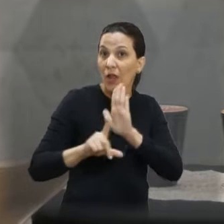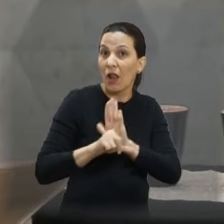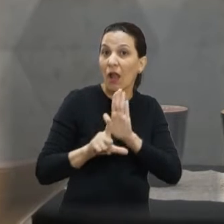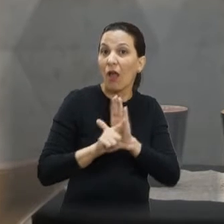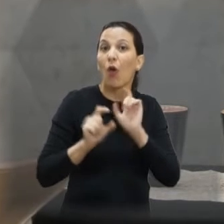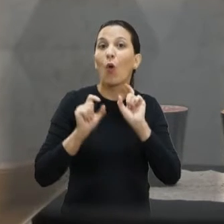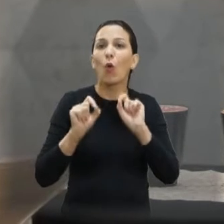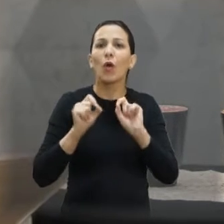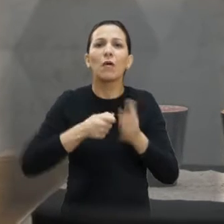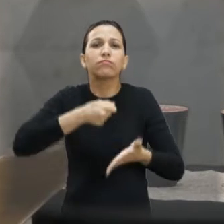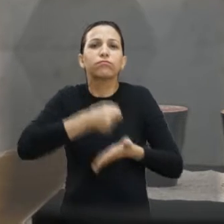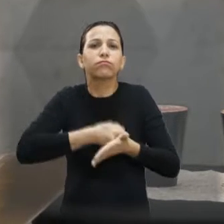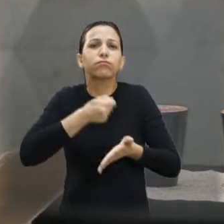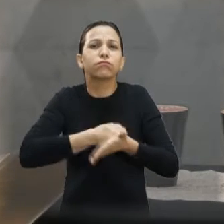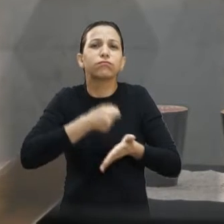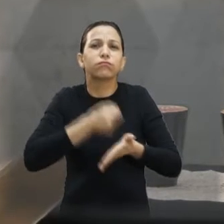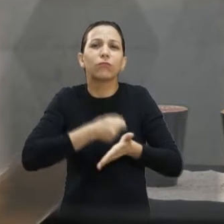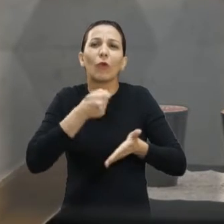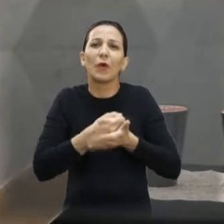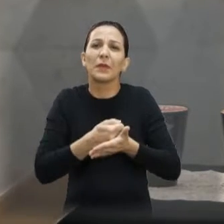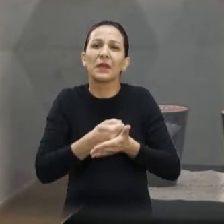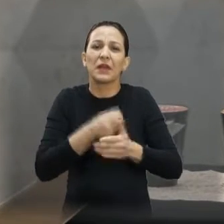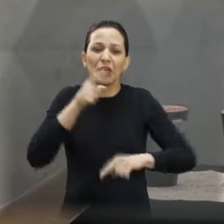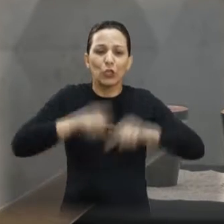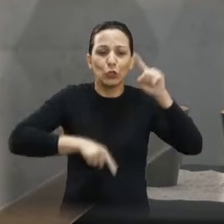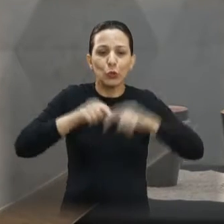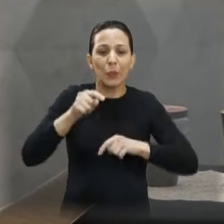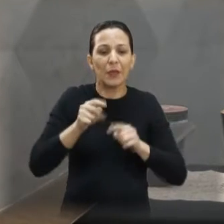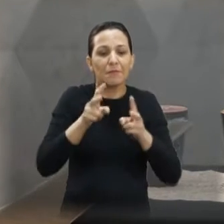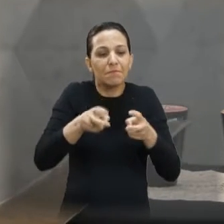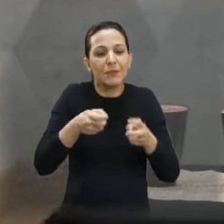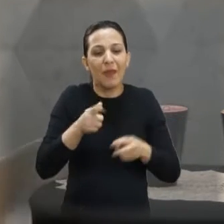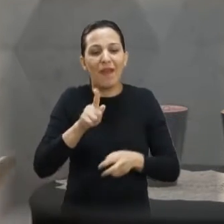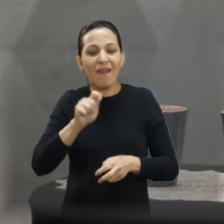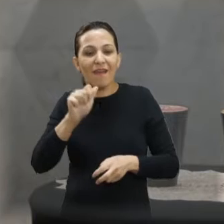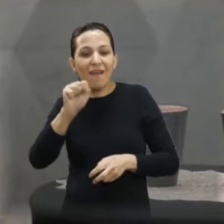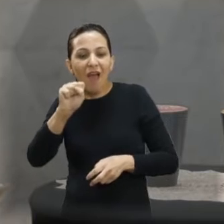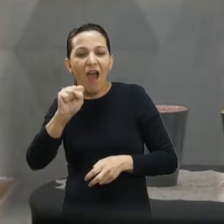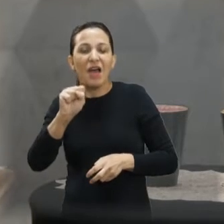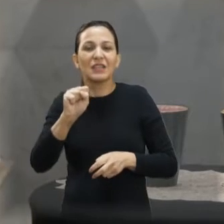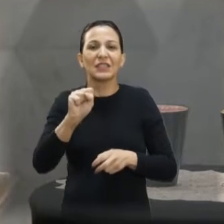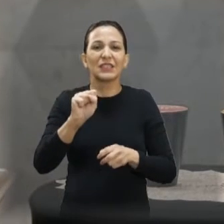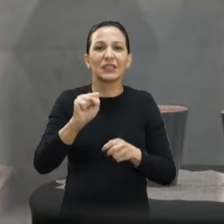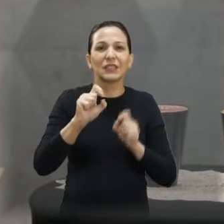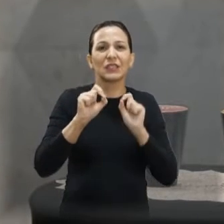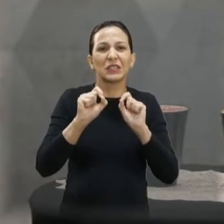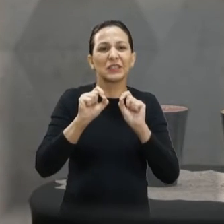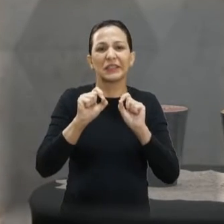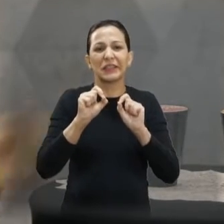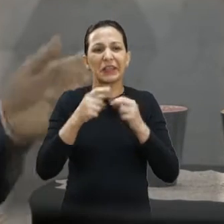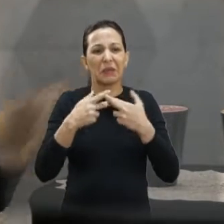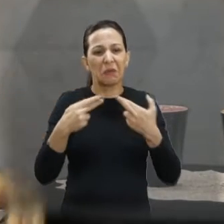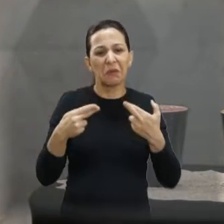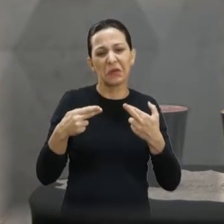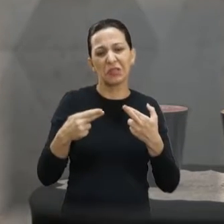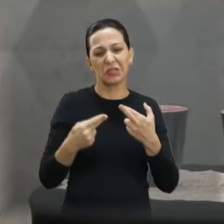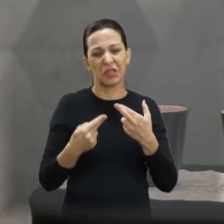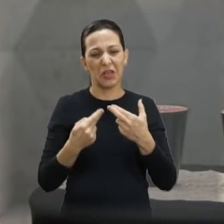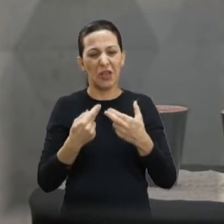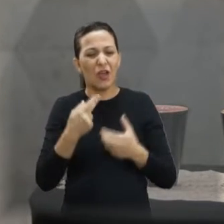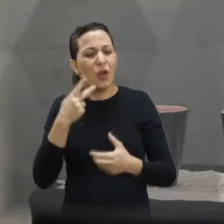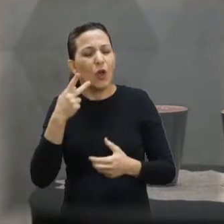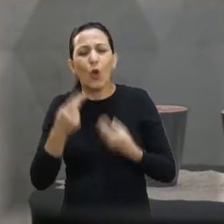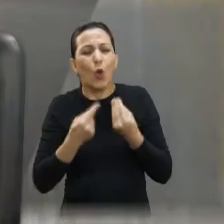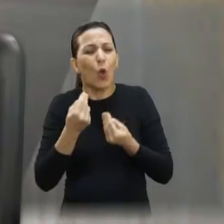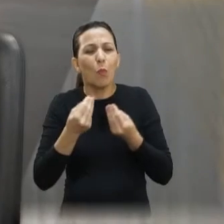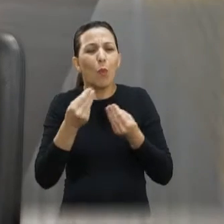obriga a implantação de detector de gás em restaurantes, lanchonetes, hotéis e cozinhas industriais. Fale um pouco desse projeto.